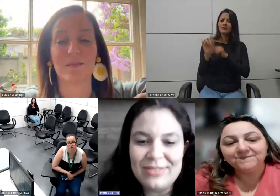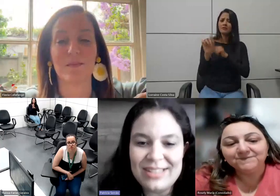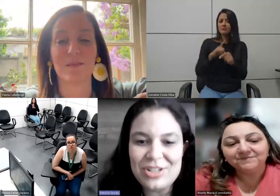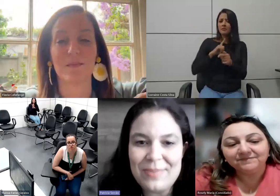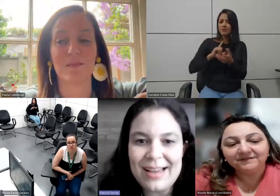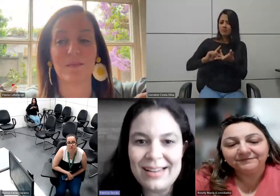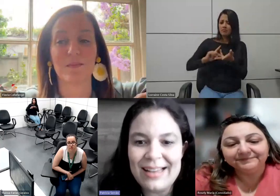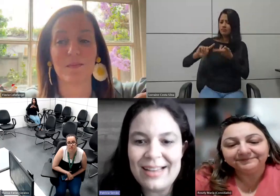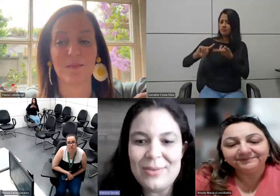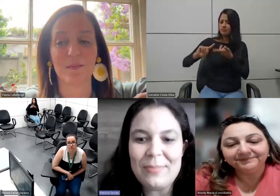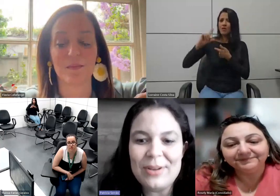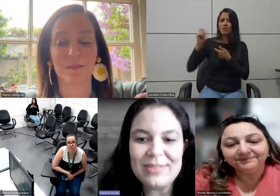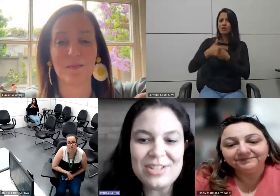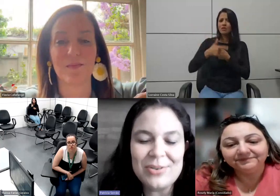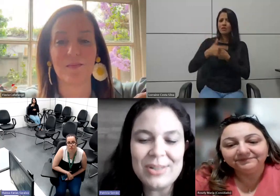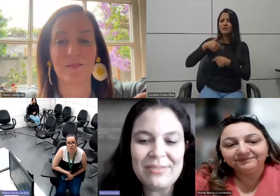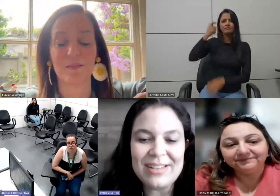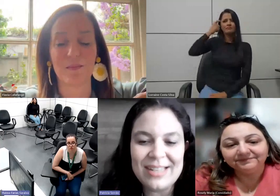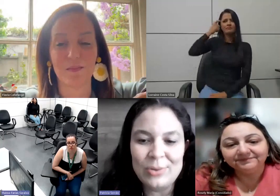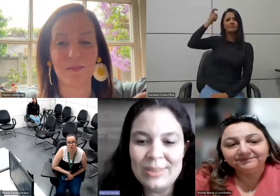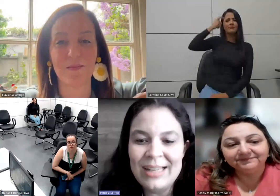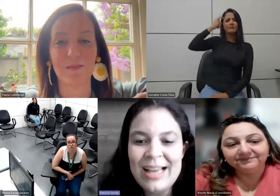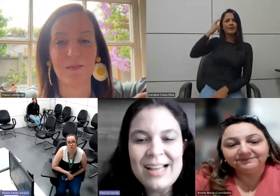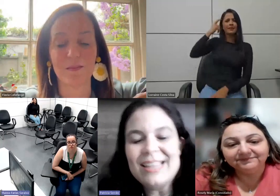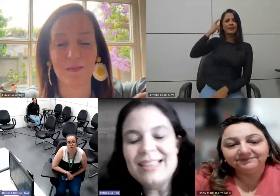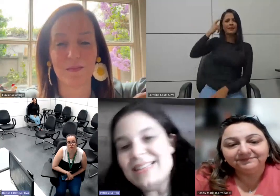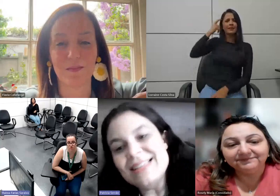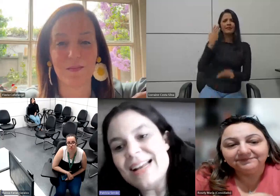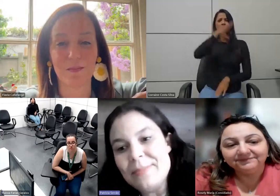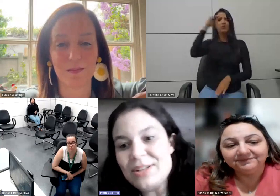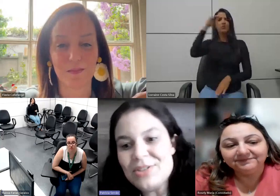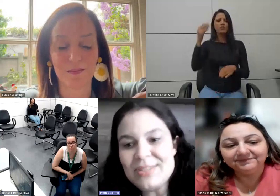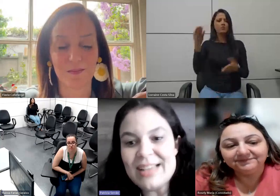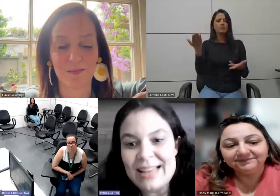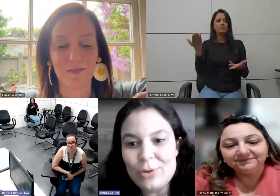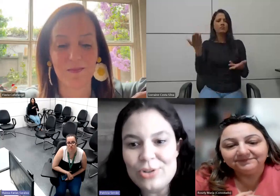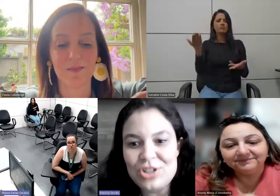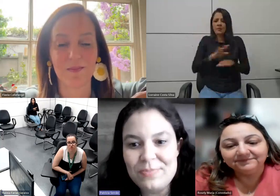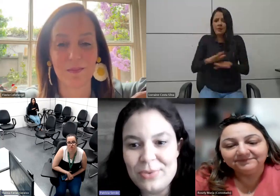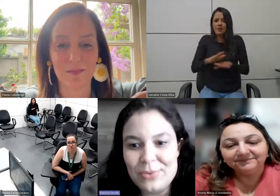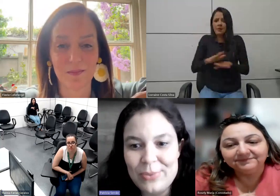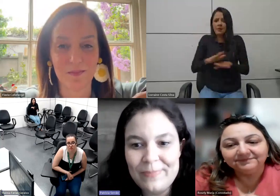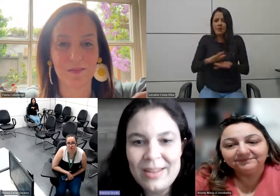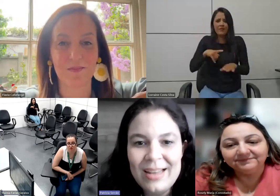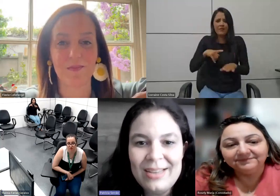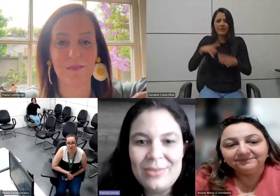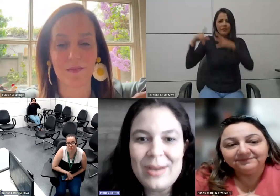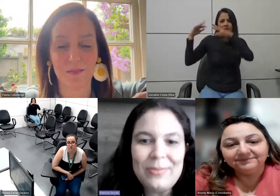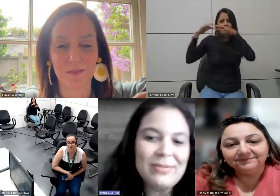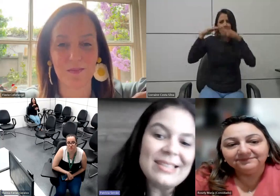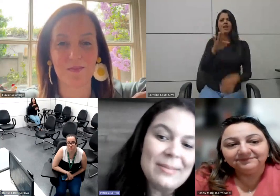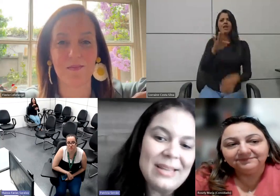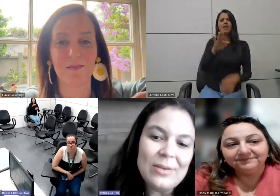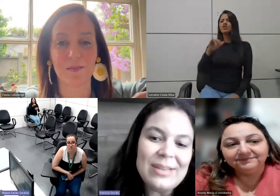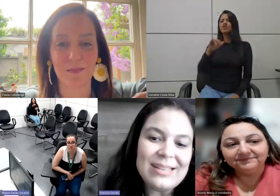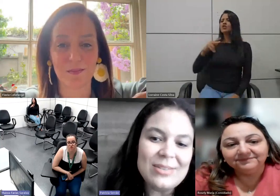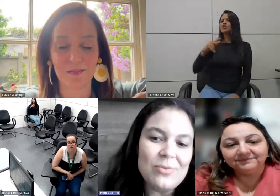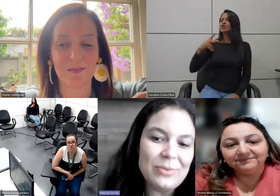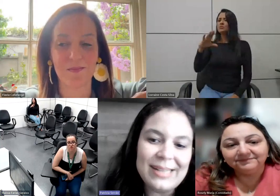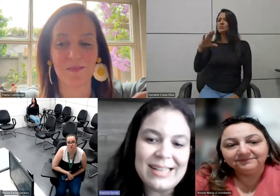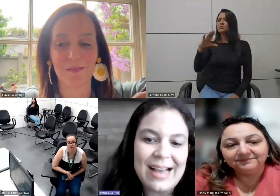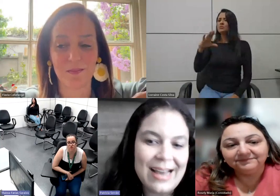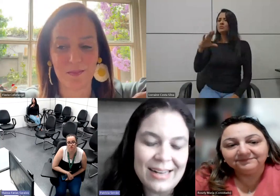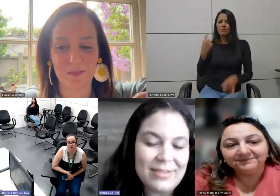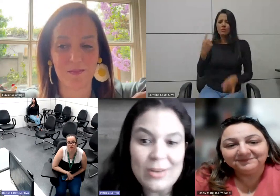mais aí do que você espera né não é porque você chegou na fase adulta que necessariamente você é neurotípico não é porque você também